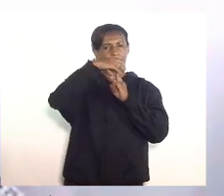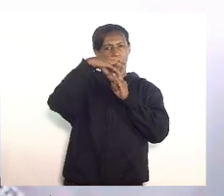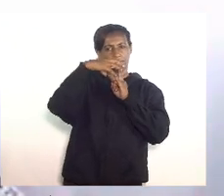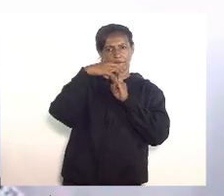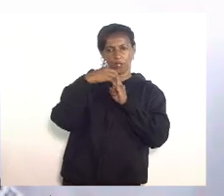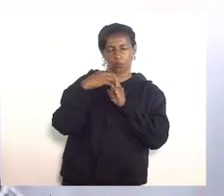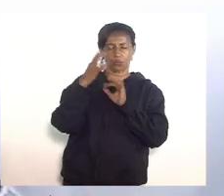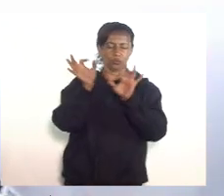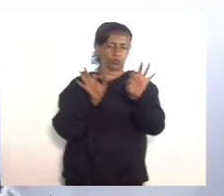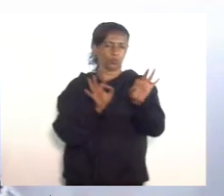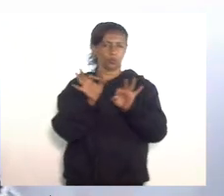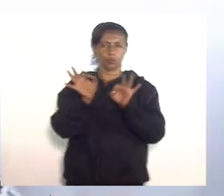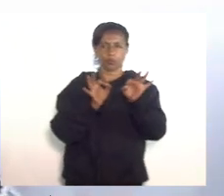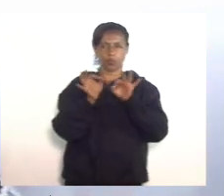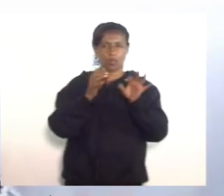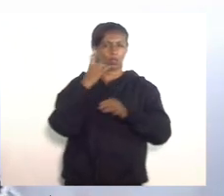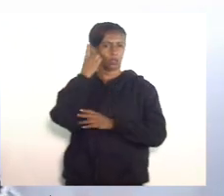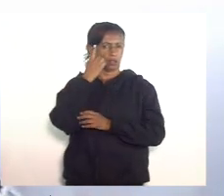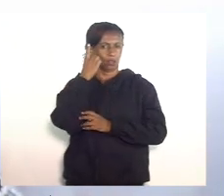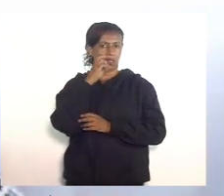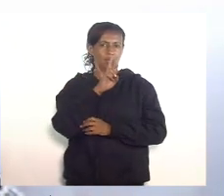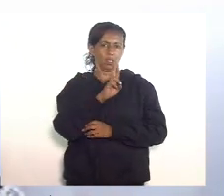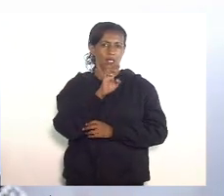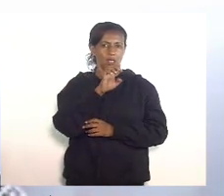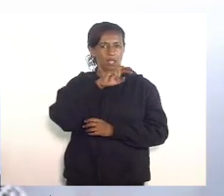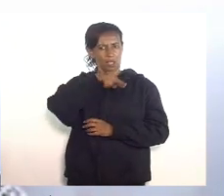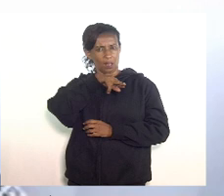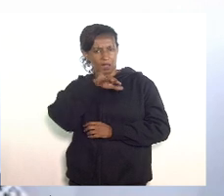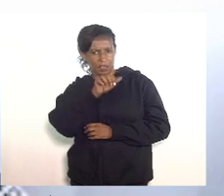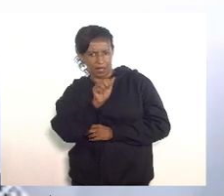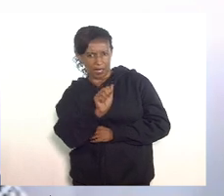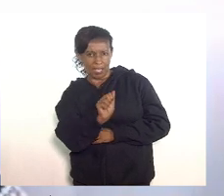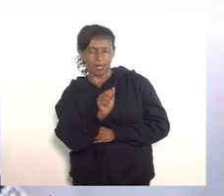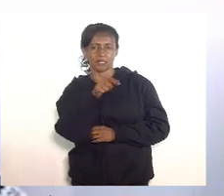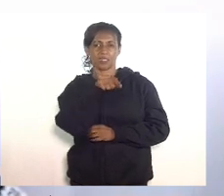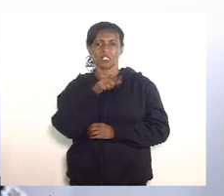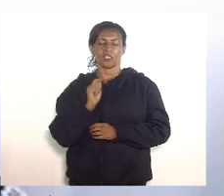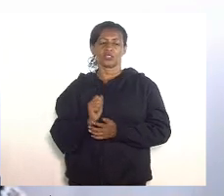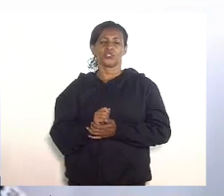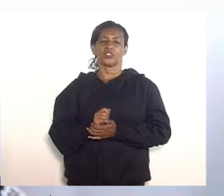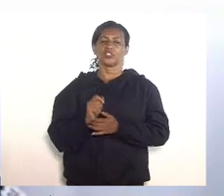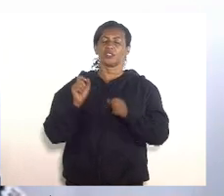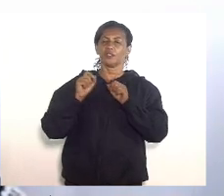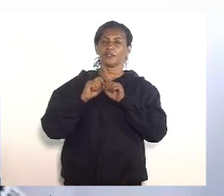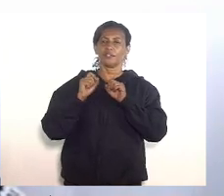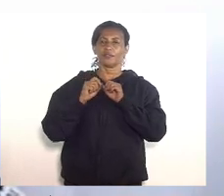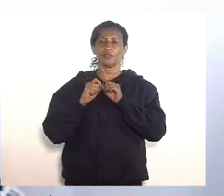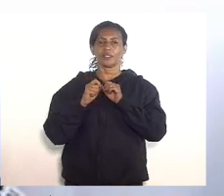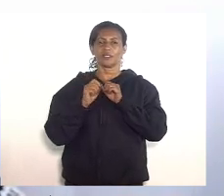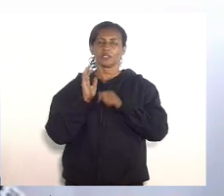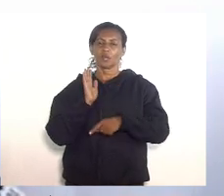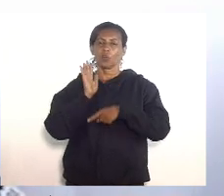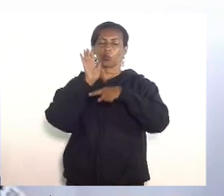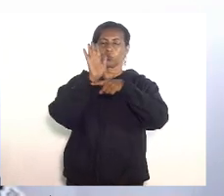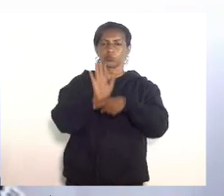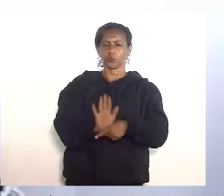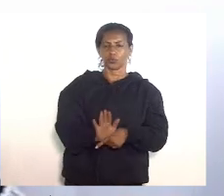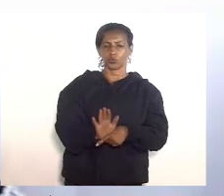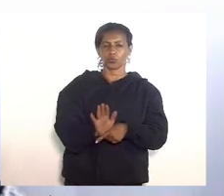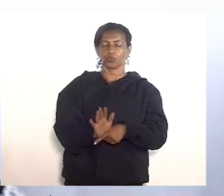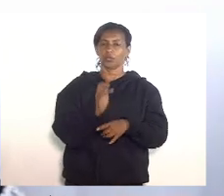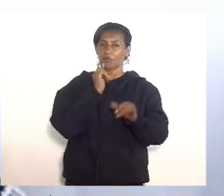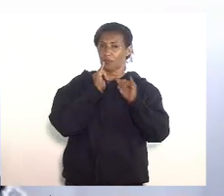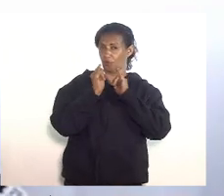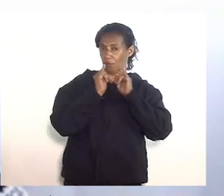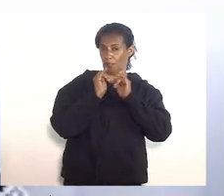feito pelo projeto da deputada Renata Souza de fazer aí esse atendimento e informação é